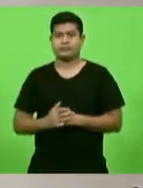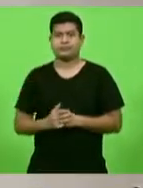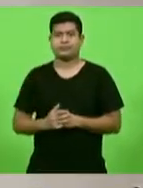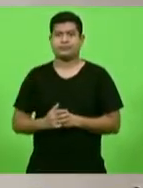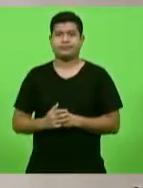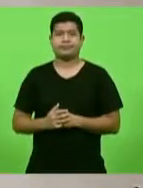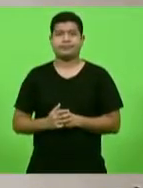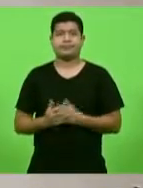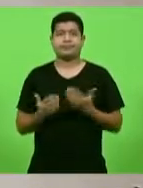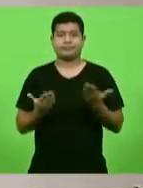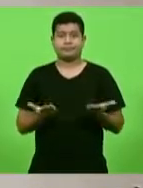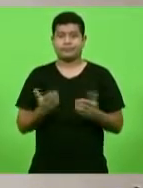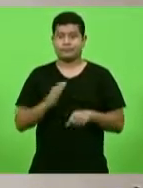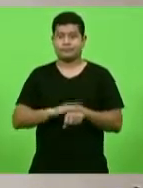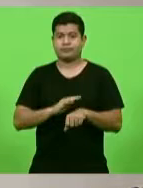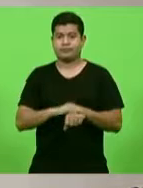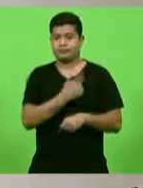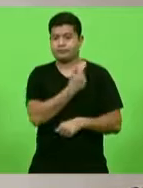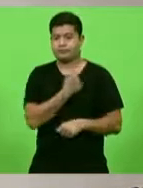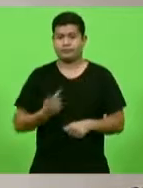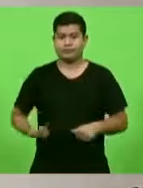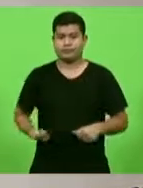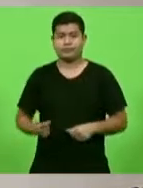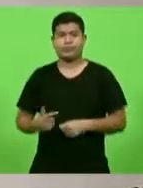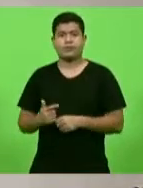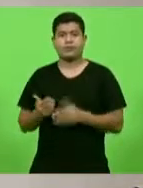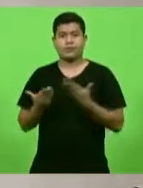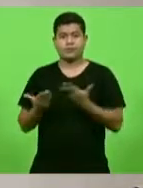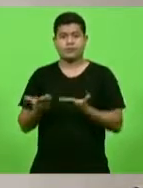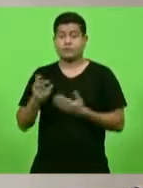Ator governo do estado, regime, urgência,